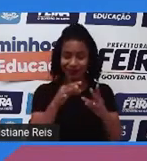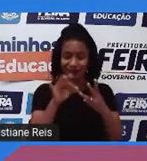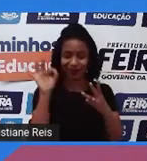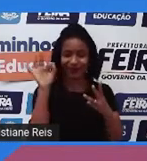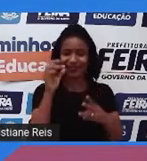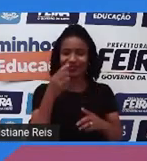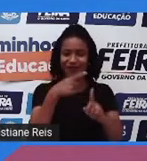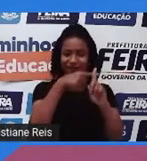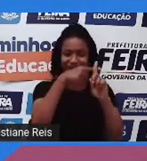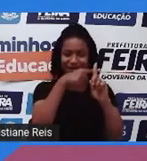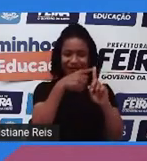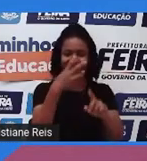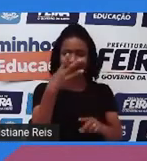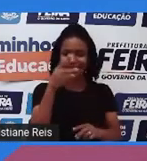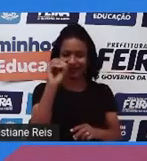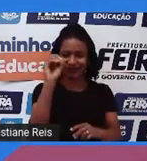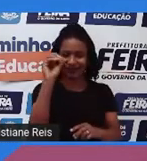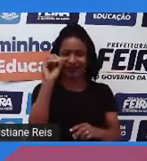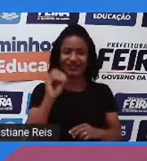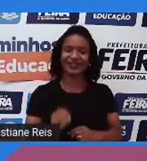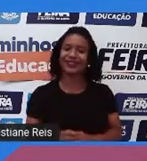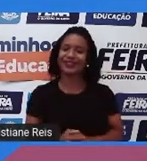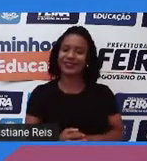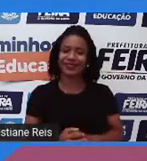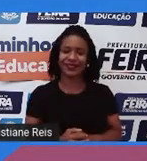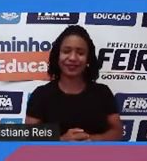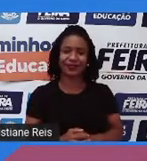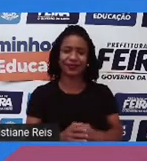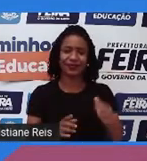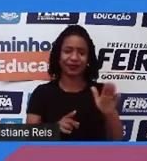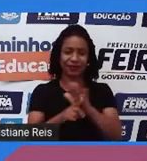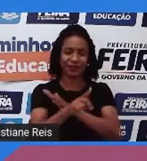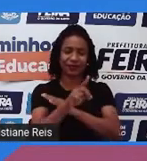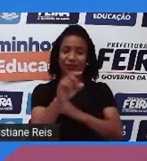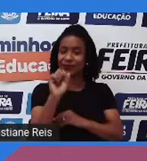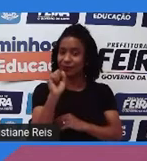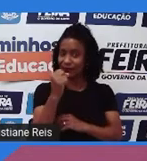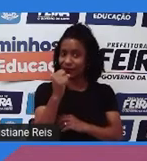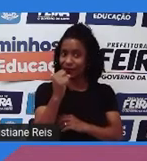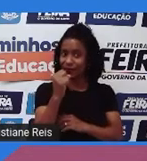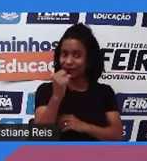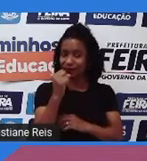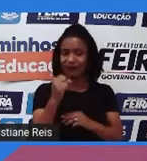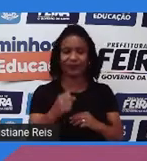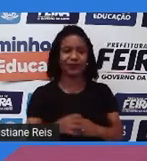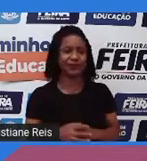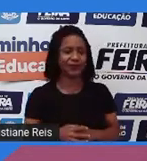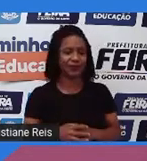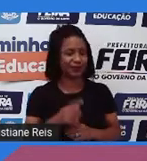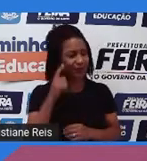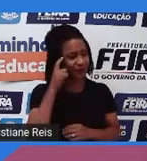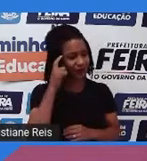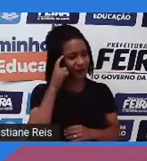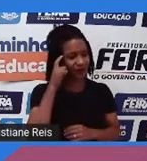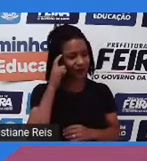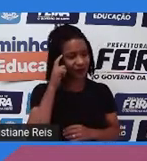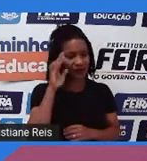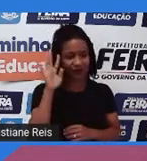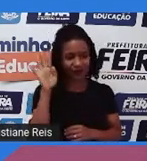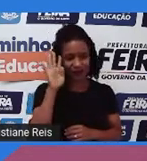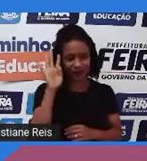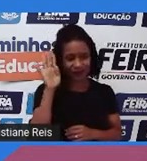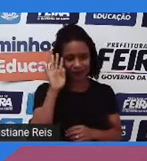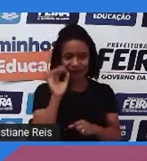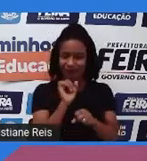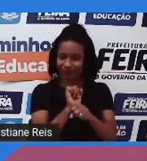fizemos 30 points. 30 pontos. Outra situação. Estudentes? Então, vamos pensar juntos sobre isso. Just